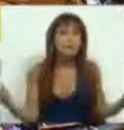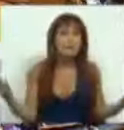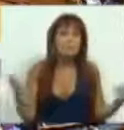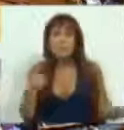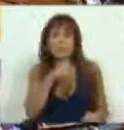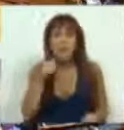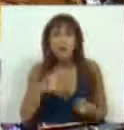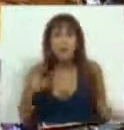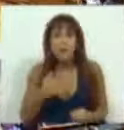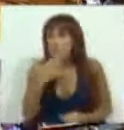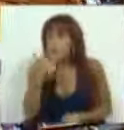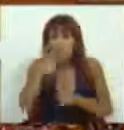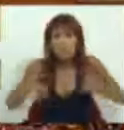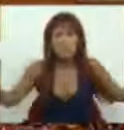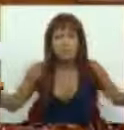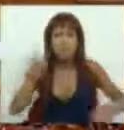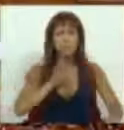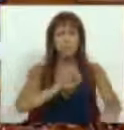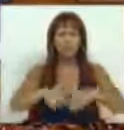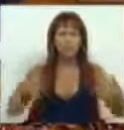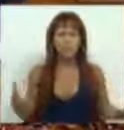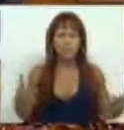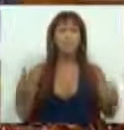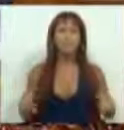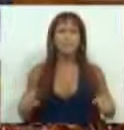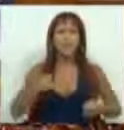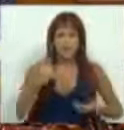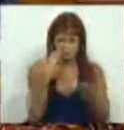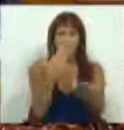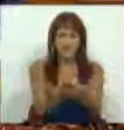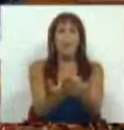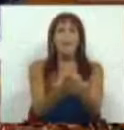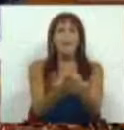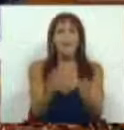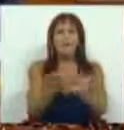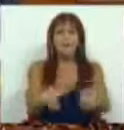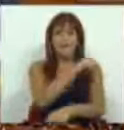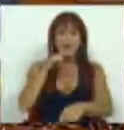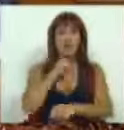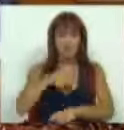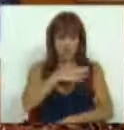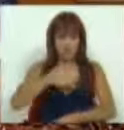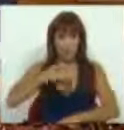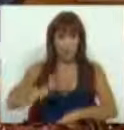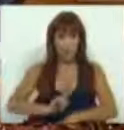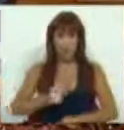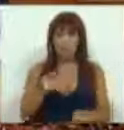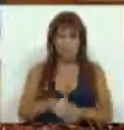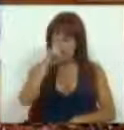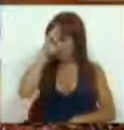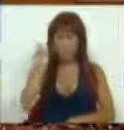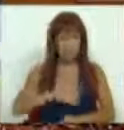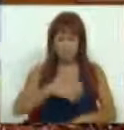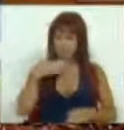aos sacrifícios pedidos aos cidadãos. Senhoras e senhores deputados, o que temos para frente em termos de sacrifícios na saúde não é um